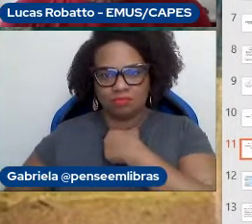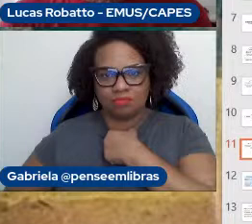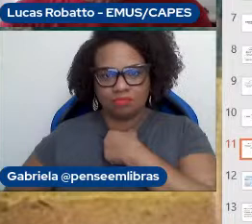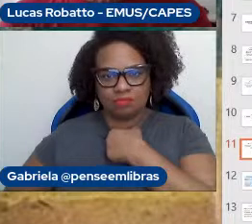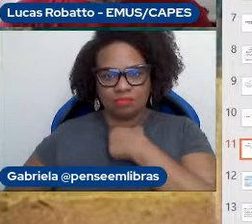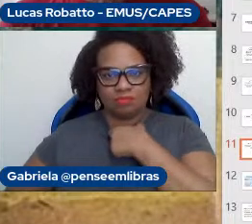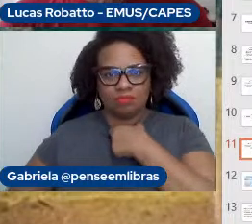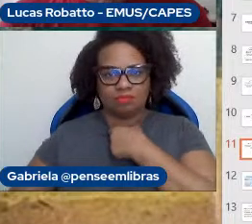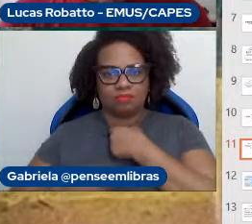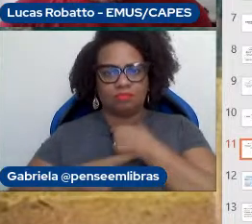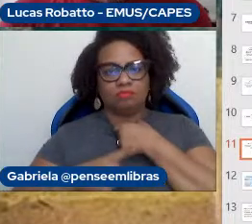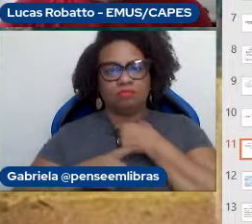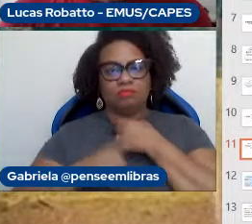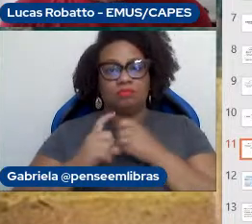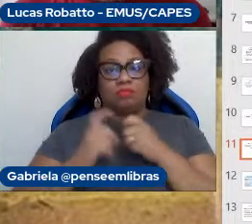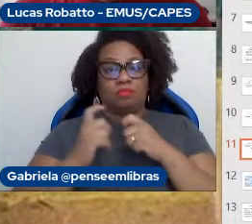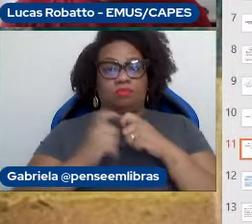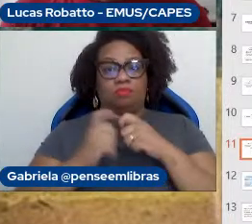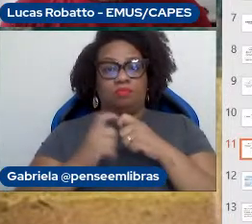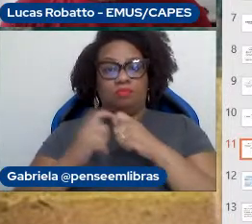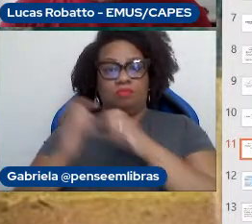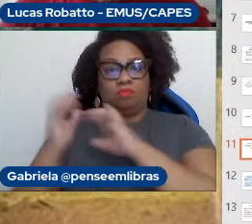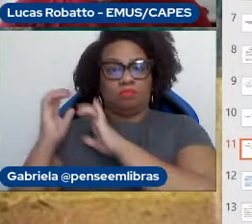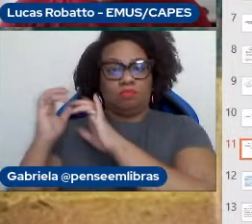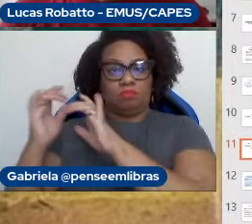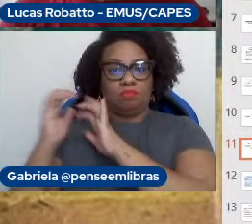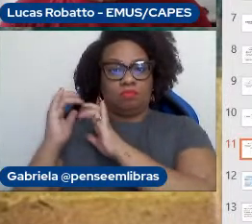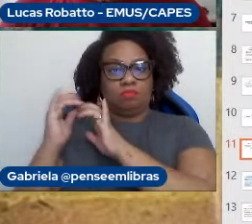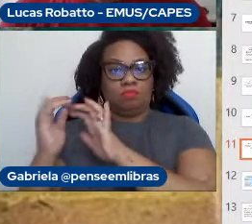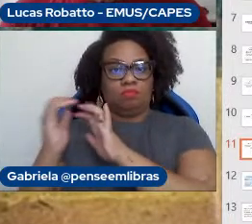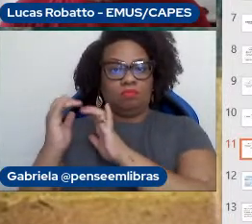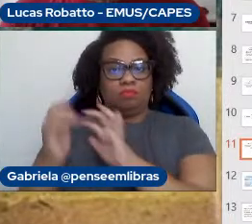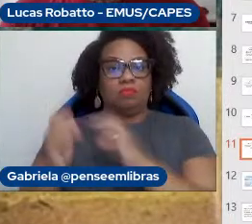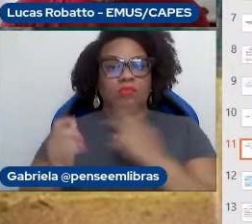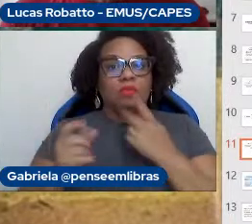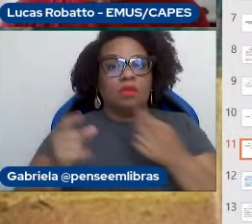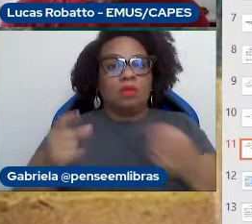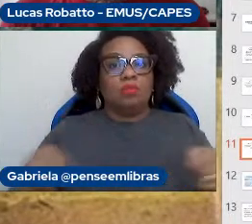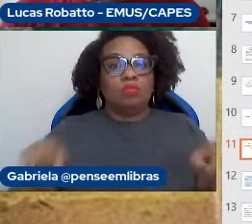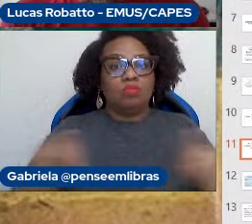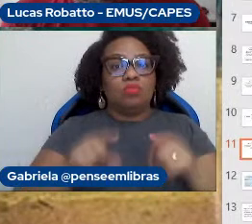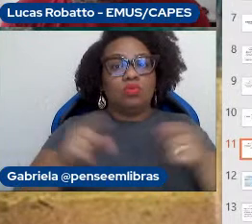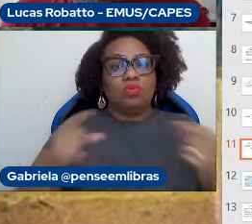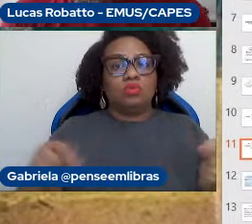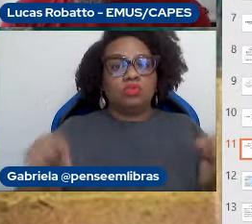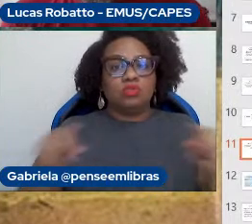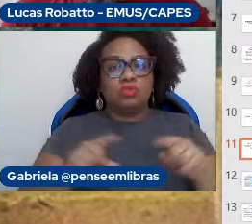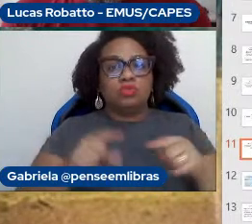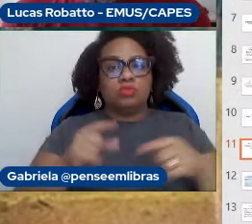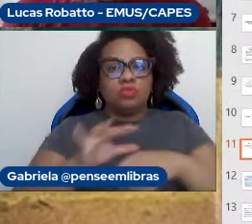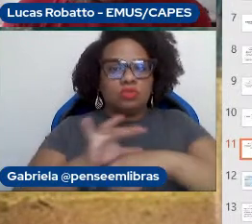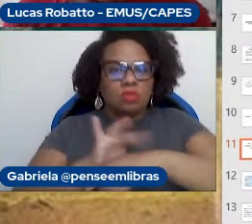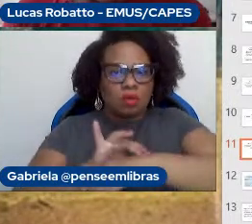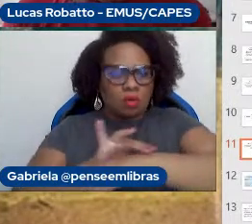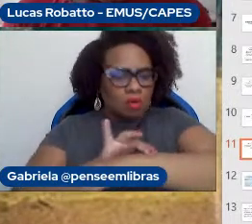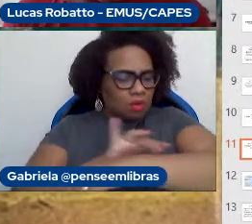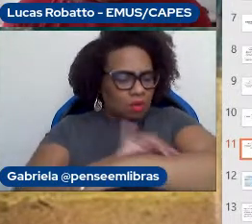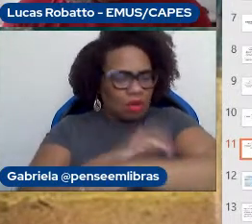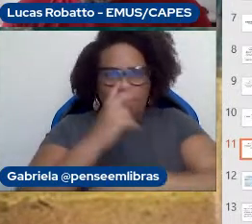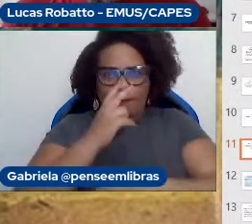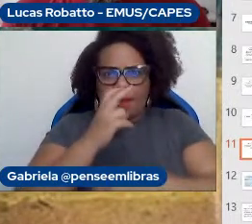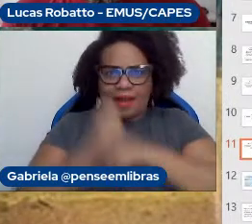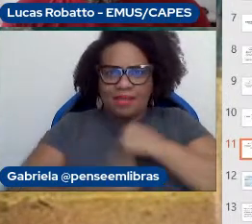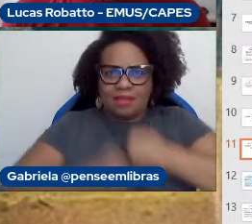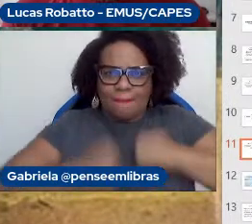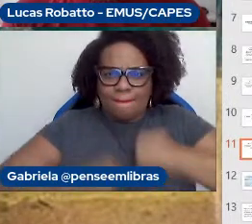neurologista Oliver Sacks. Ele chama que músicos são atletas de pequenos músculos. E aqui apresenta essa figura onde